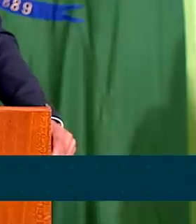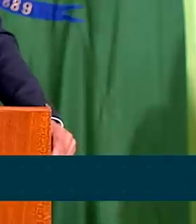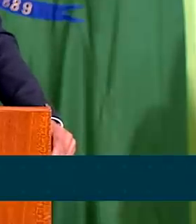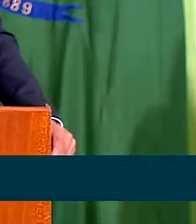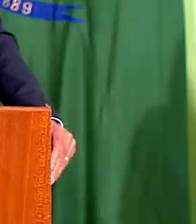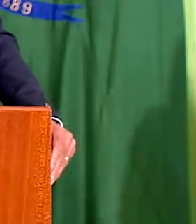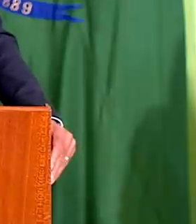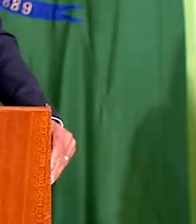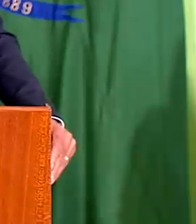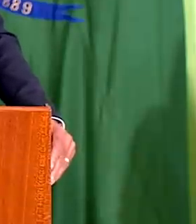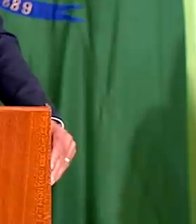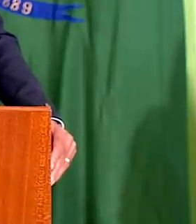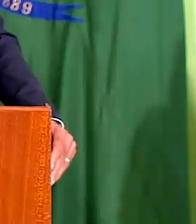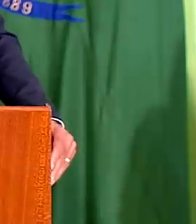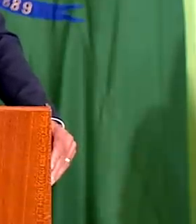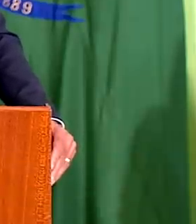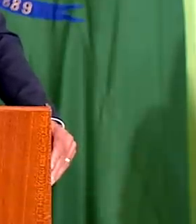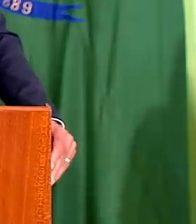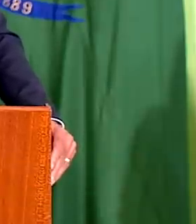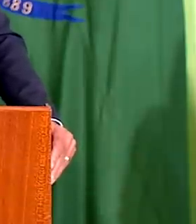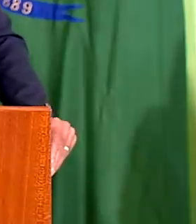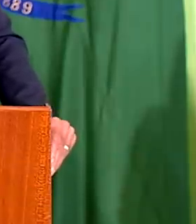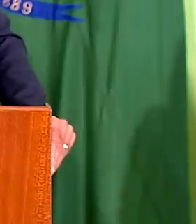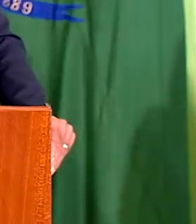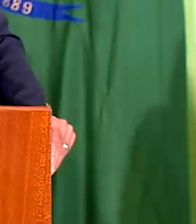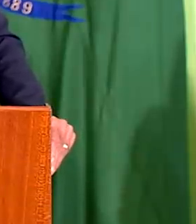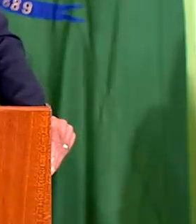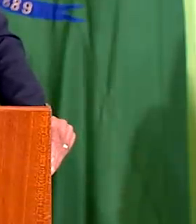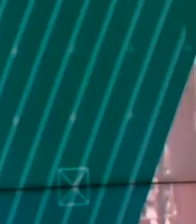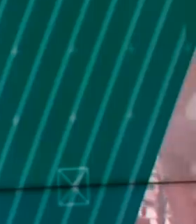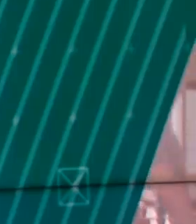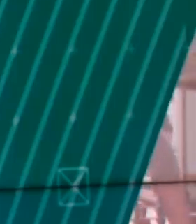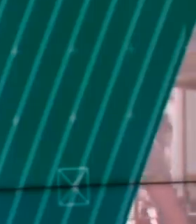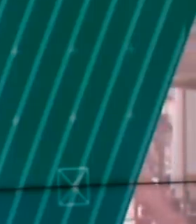paz, tranquilidade e esperança.